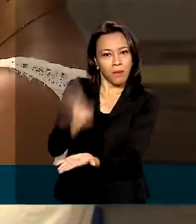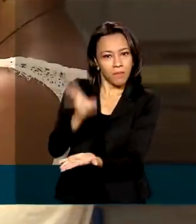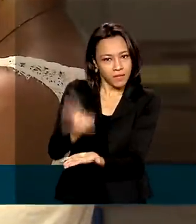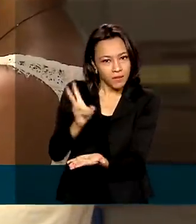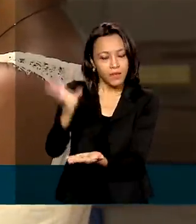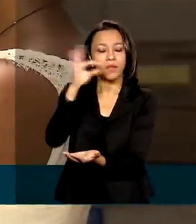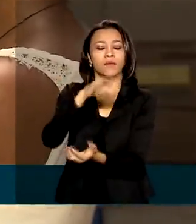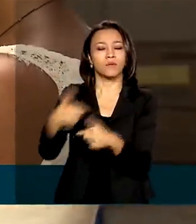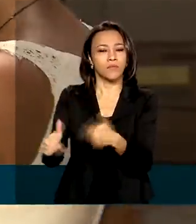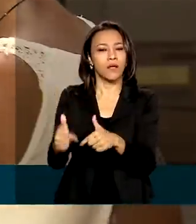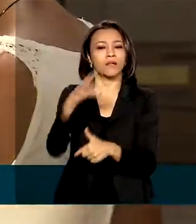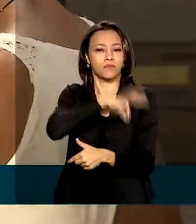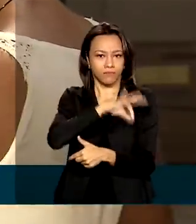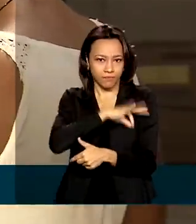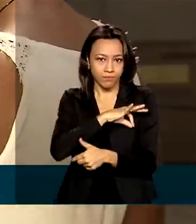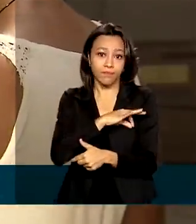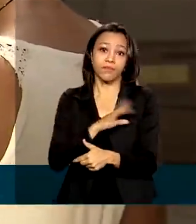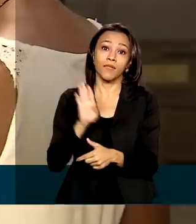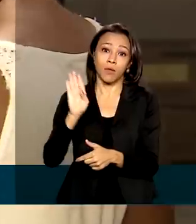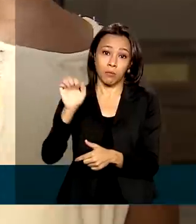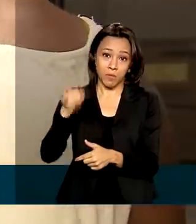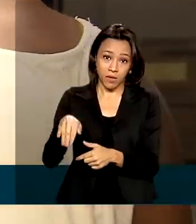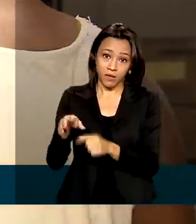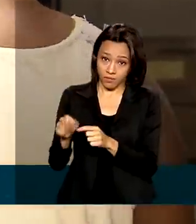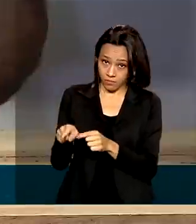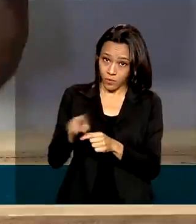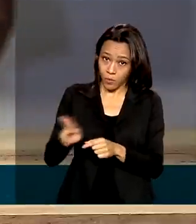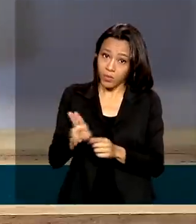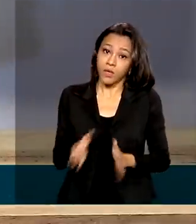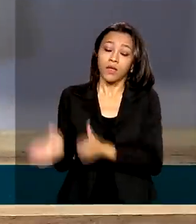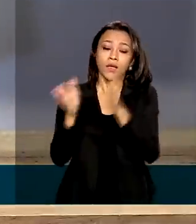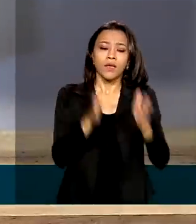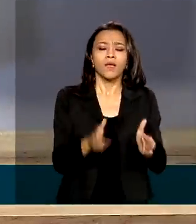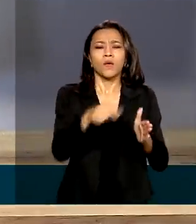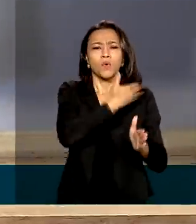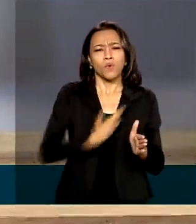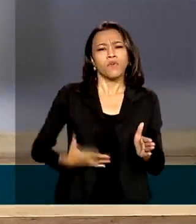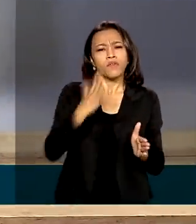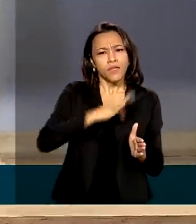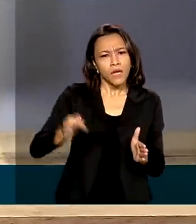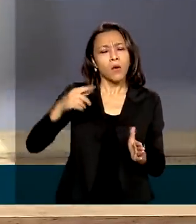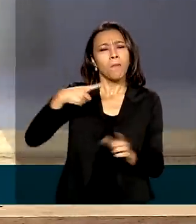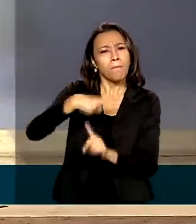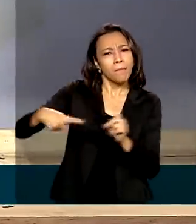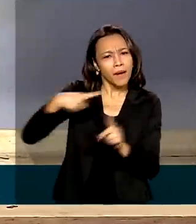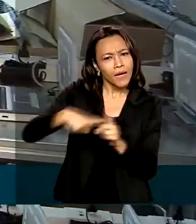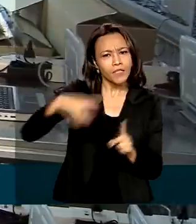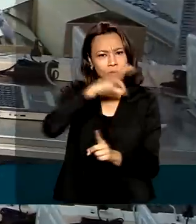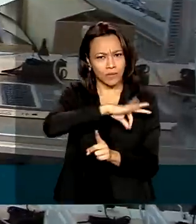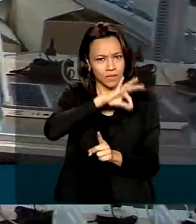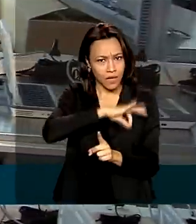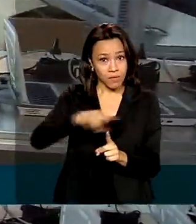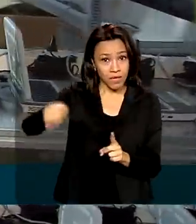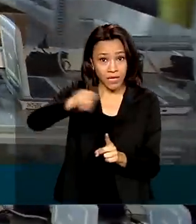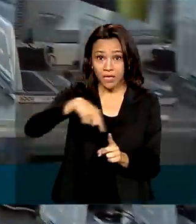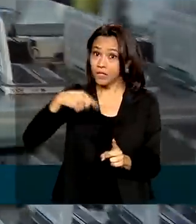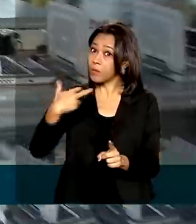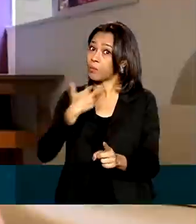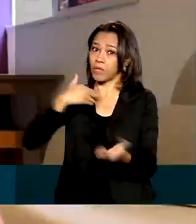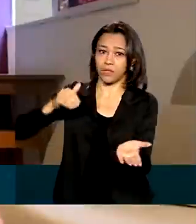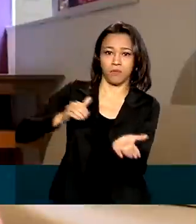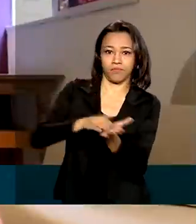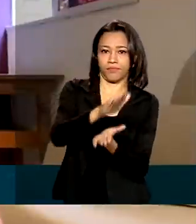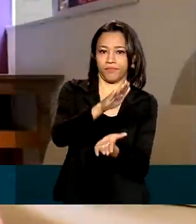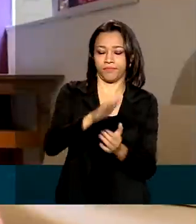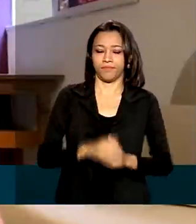do emprego e da renda. O bem, a União garantiu parte do salário dos empregados para que não fossem demitidos.